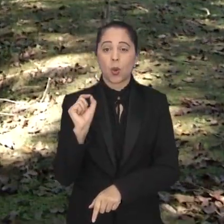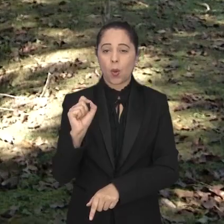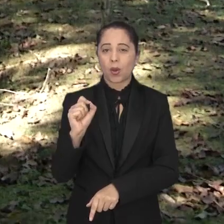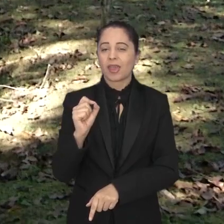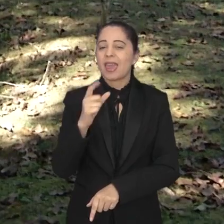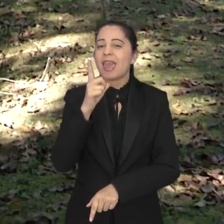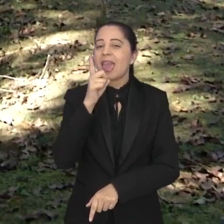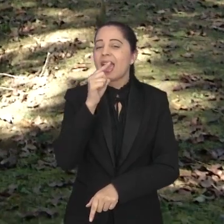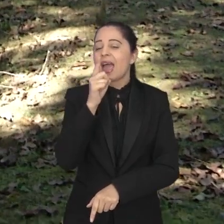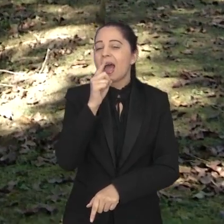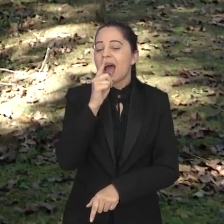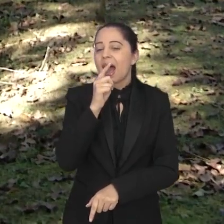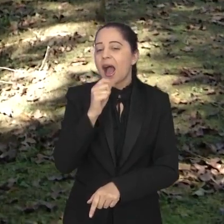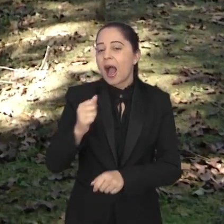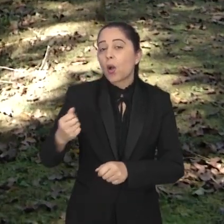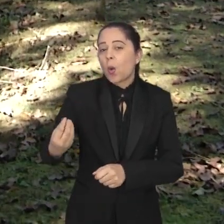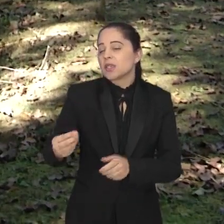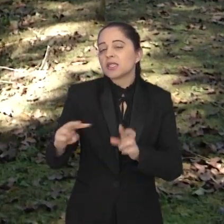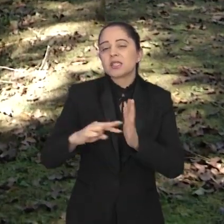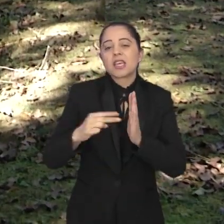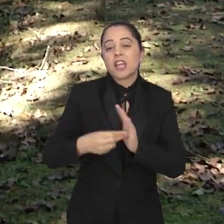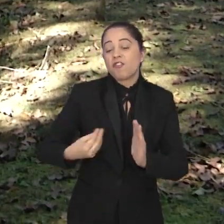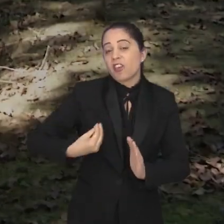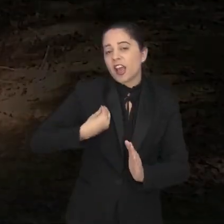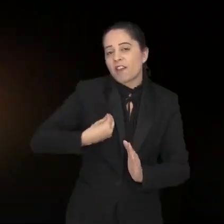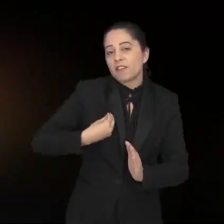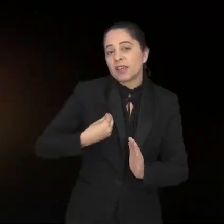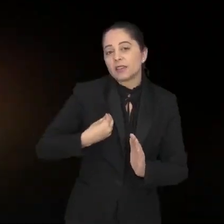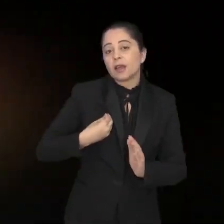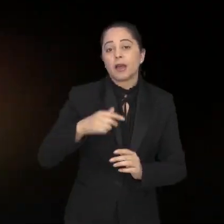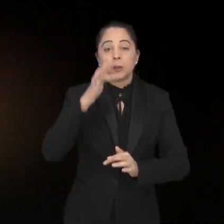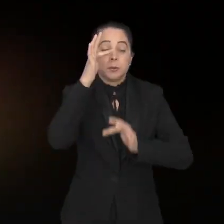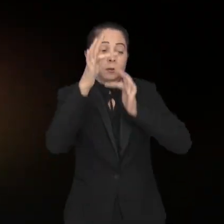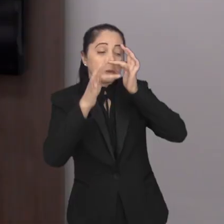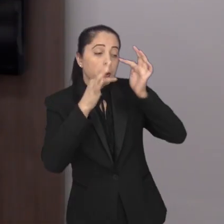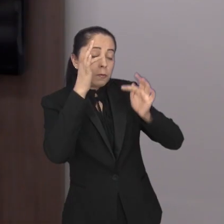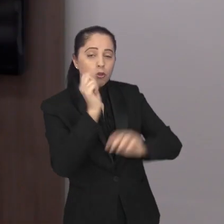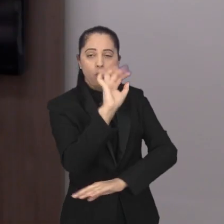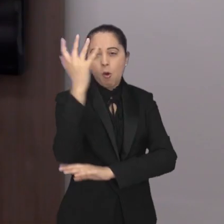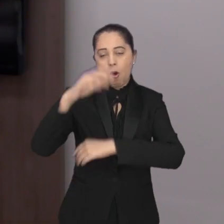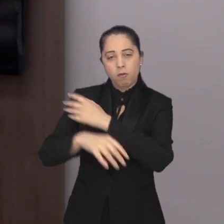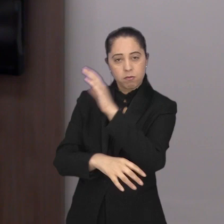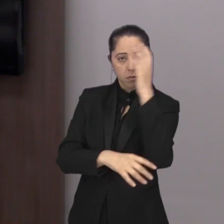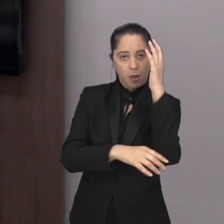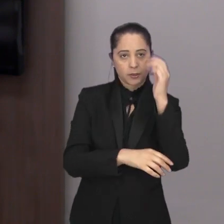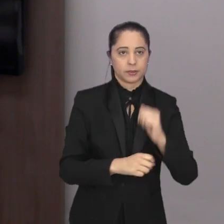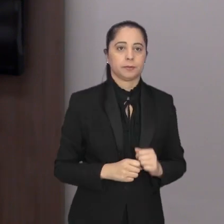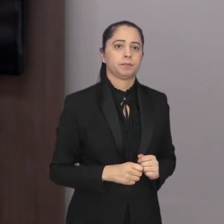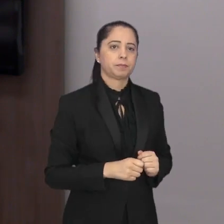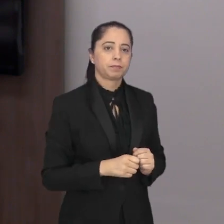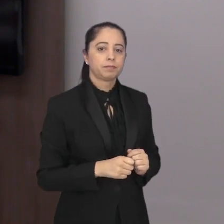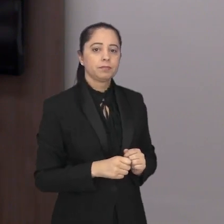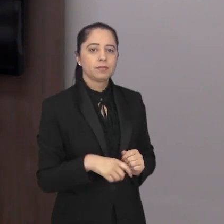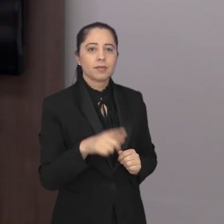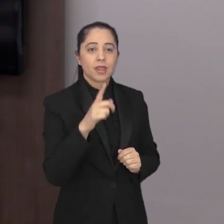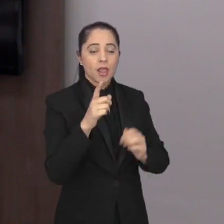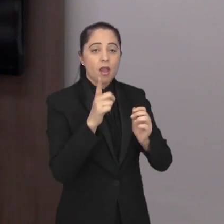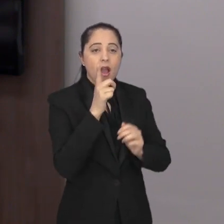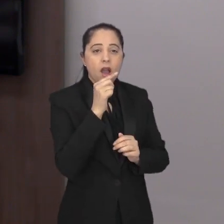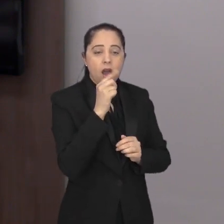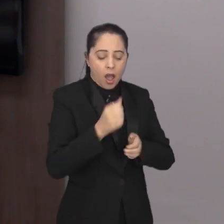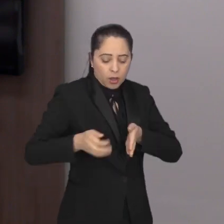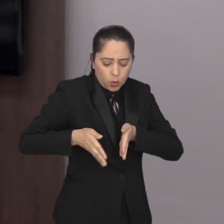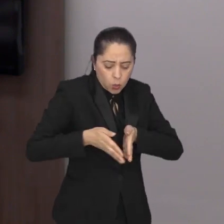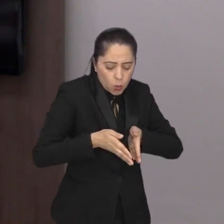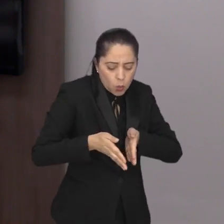córregos e rios, além de ser fonte de vida para a fauna e flora locais. As nascentes são os pontos onde a água subterrânea